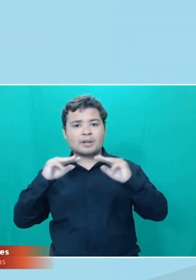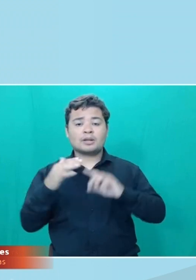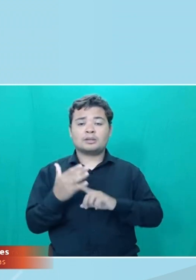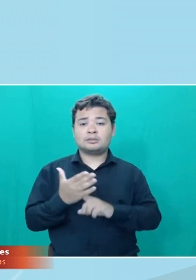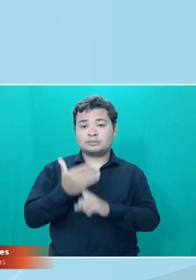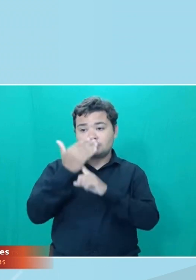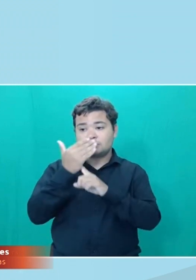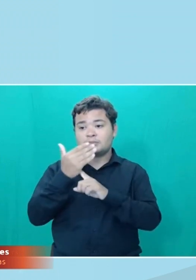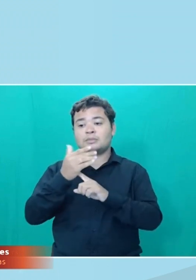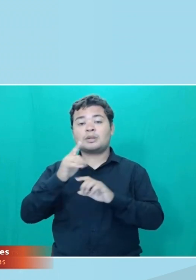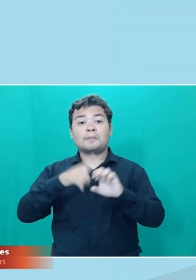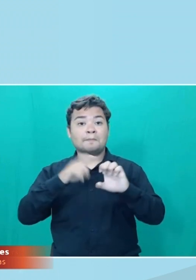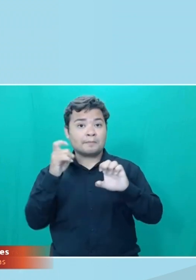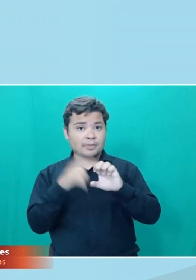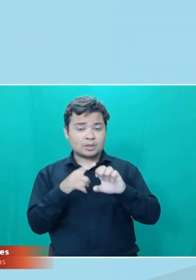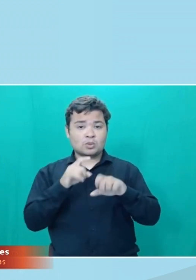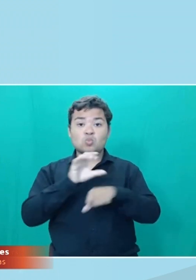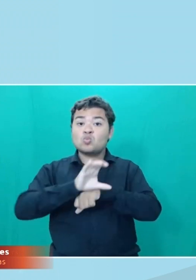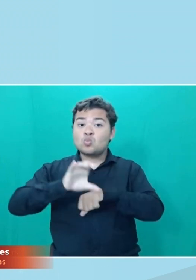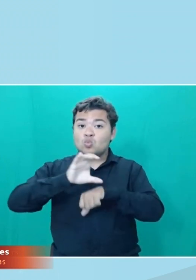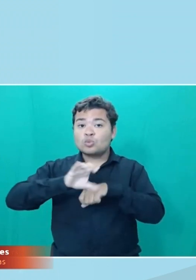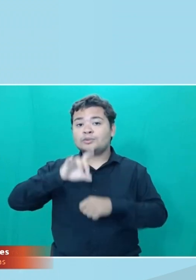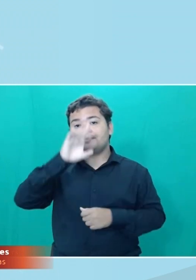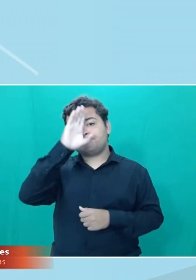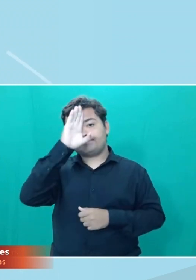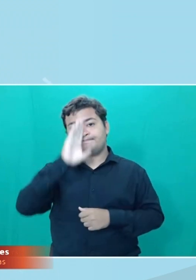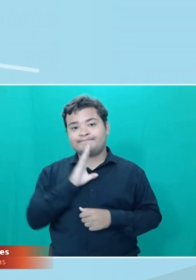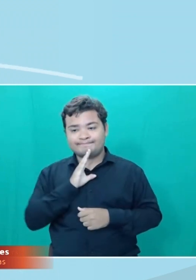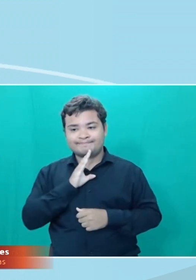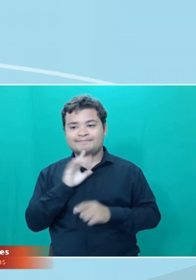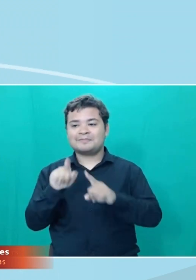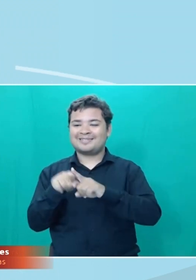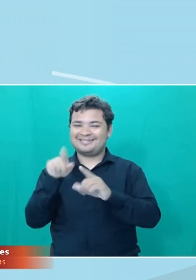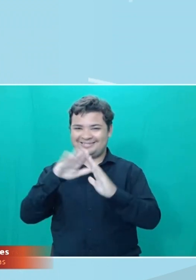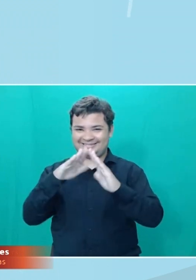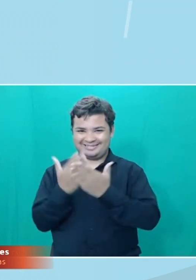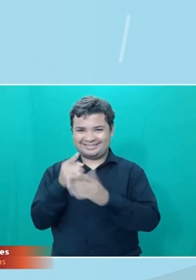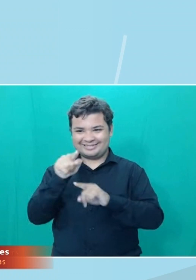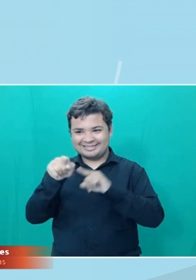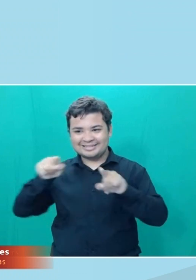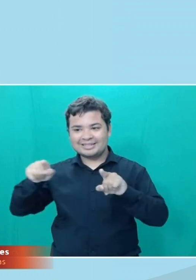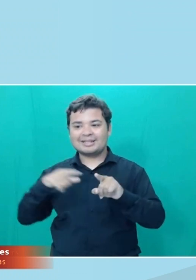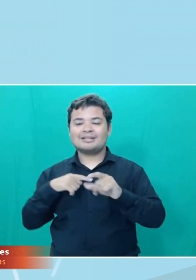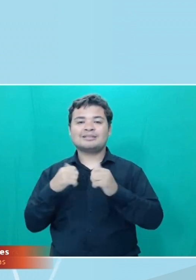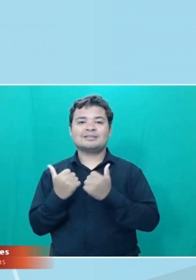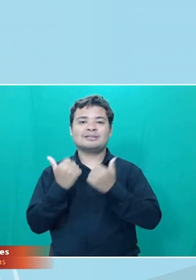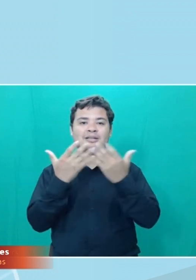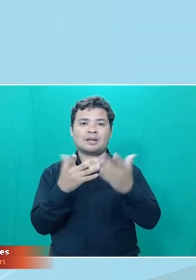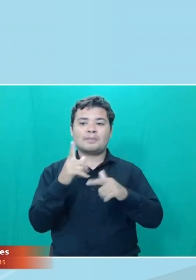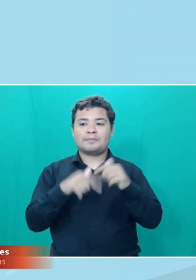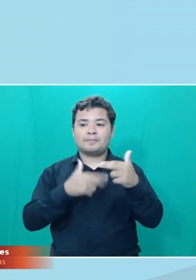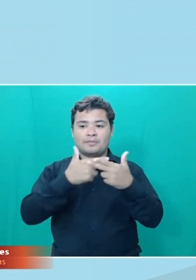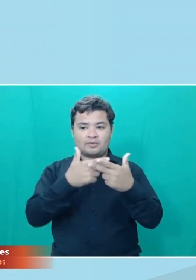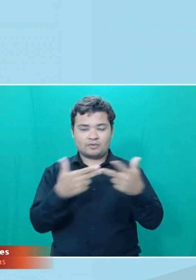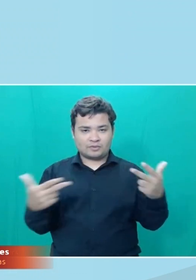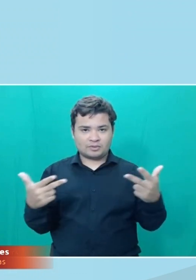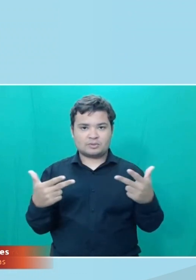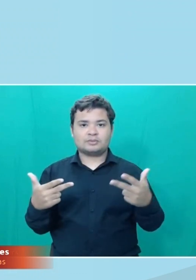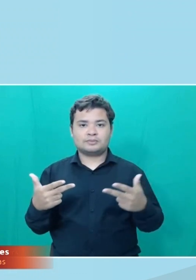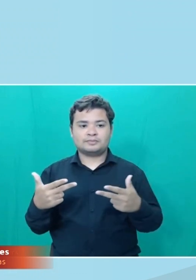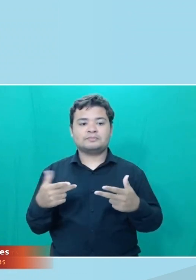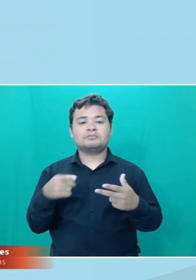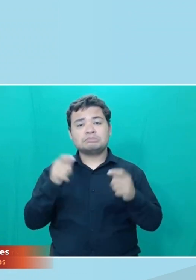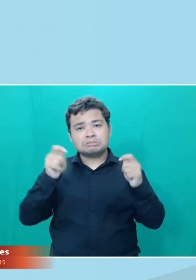empreendedorismo são gratuitos. e as escolas oferecem todos os materiais necessários para que você faça o